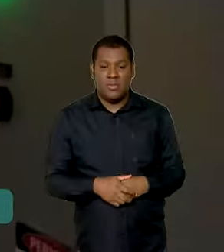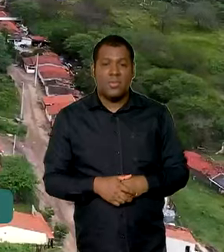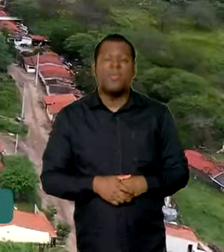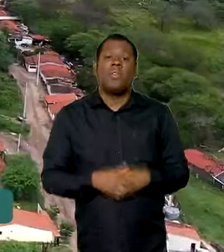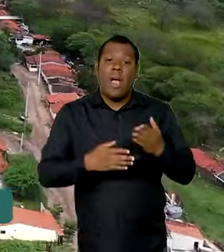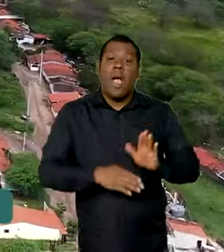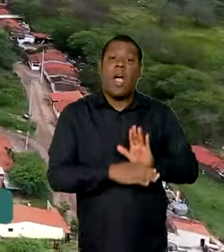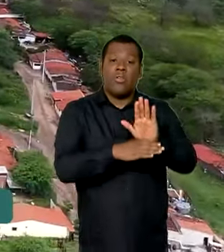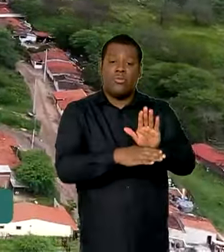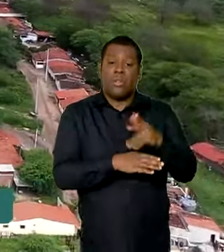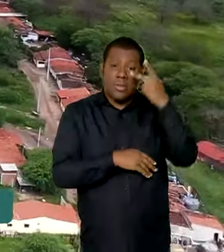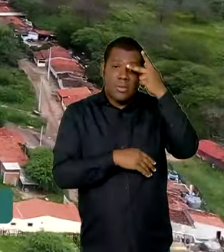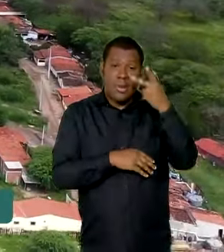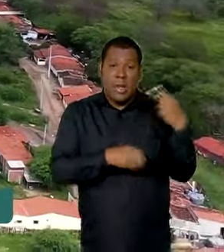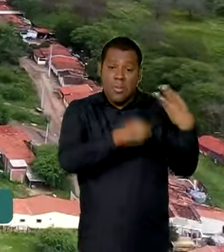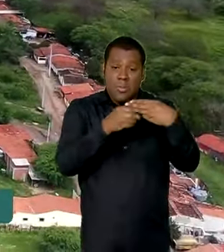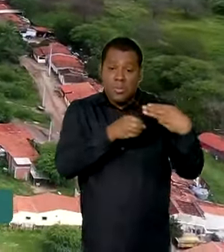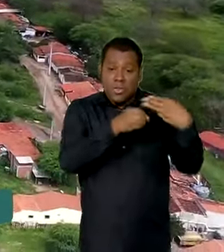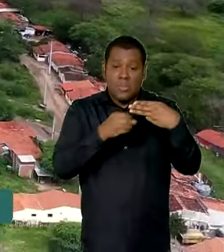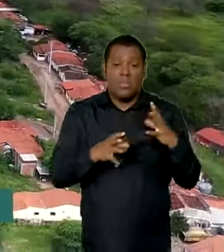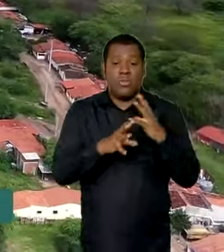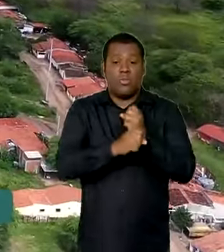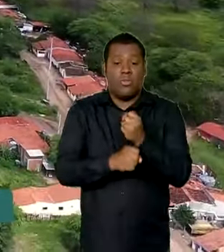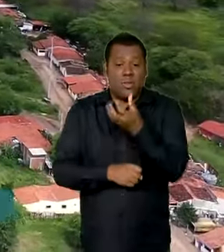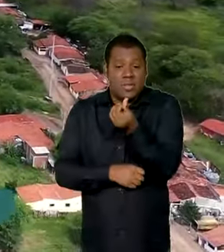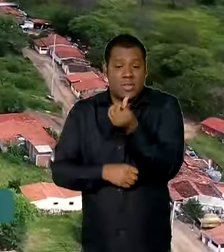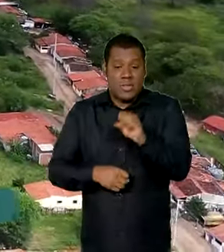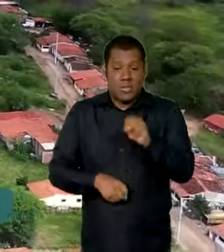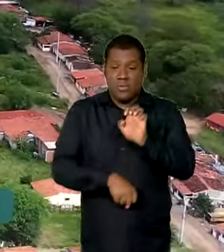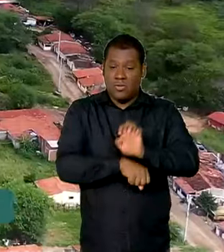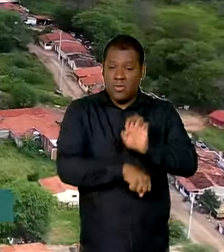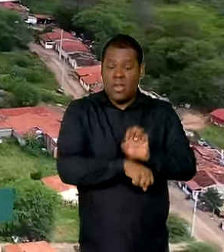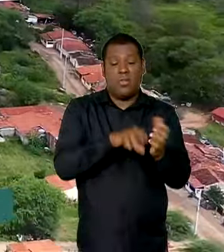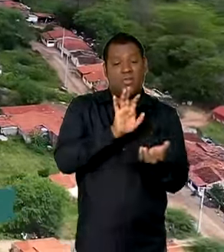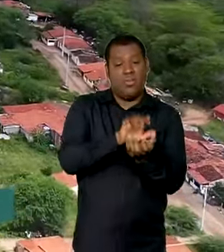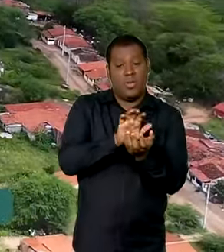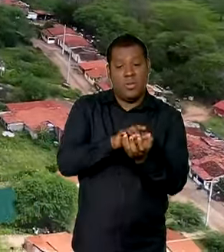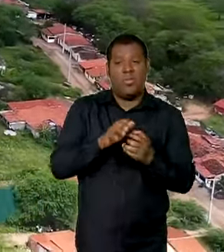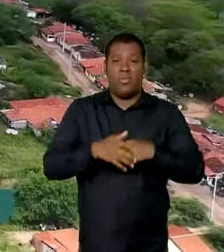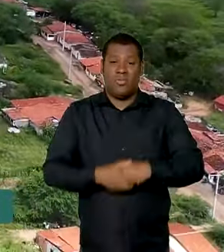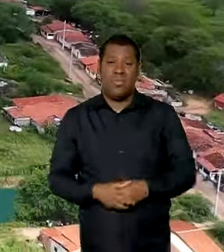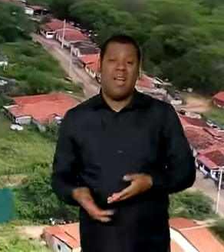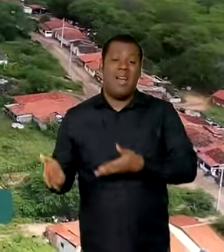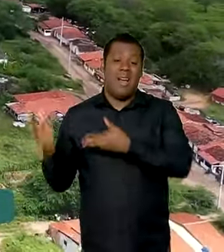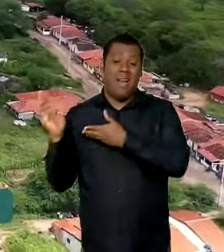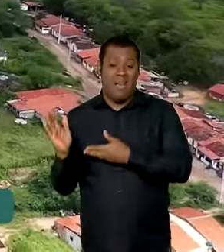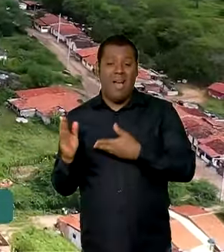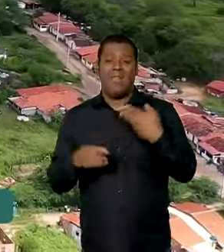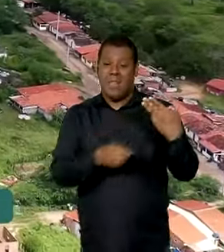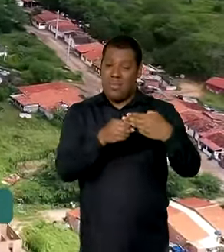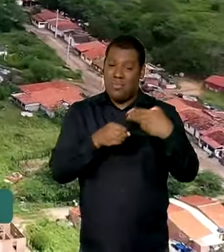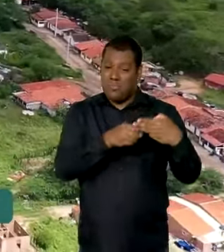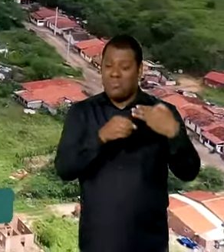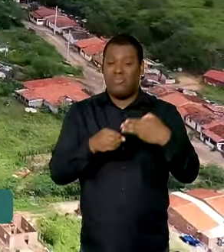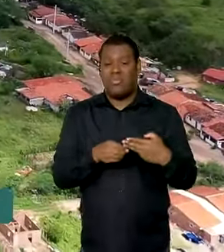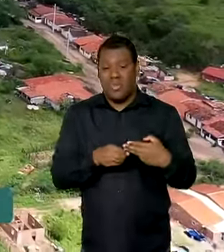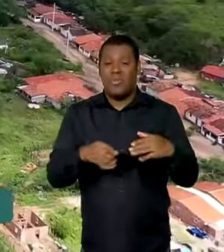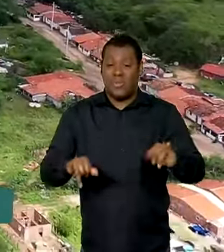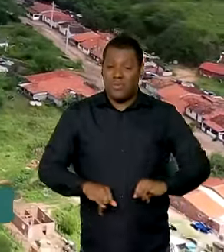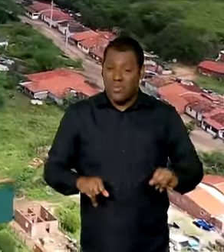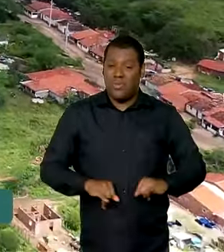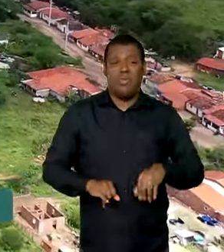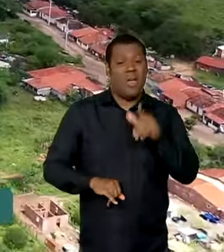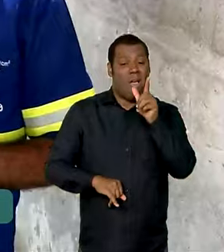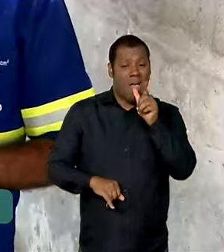beneficiar 68 municípios do Estado, que é a região com o menor balanço de reservas naturais de água do